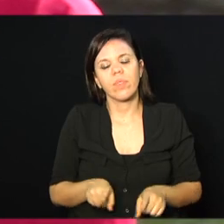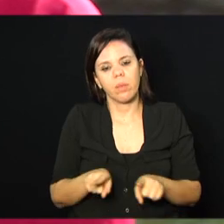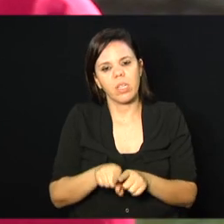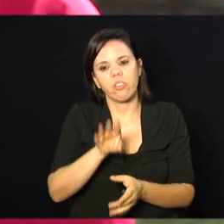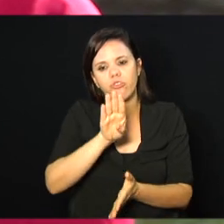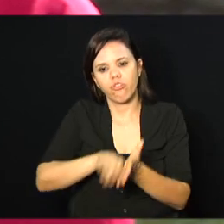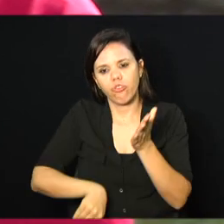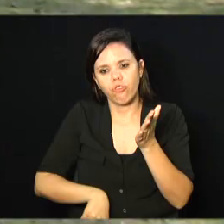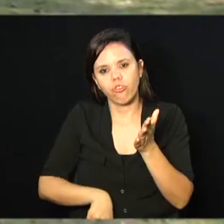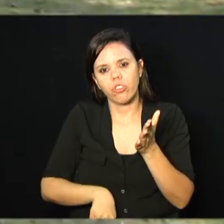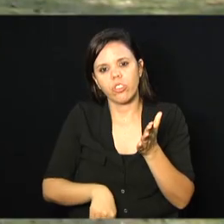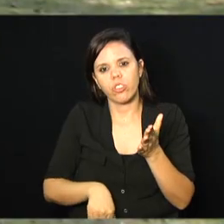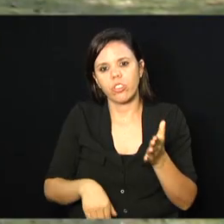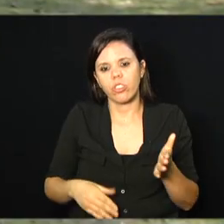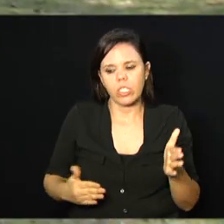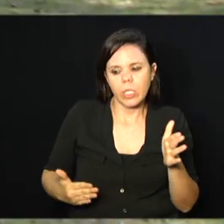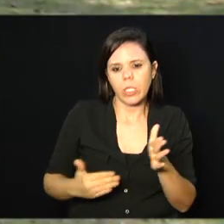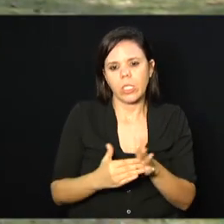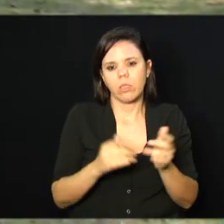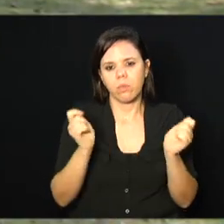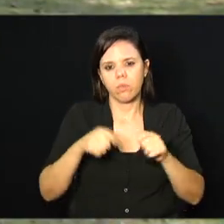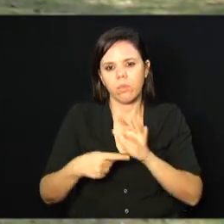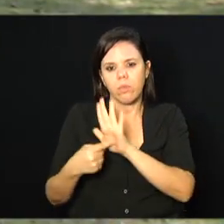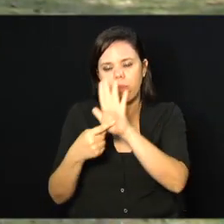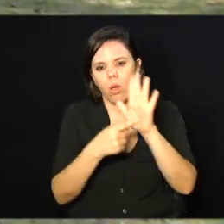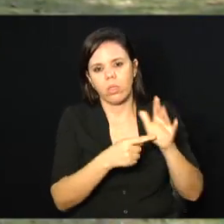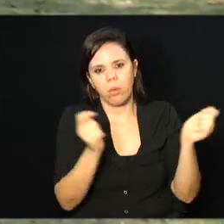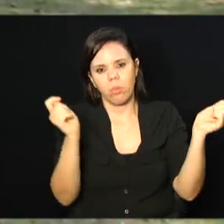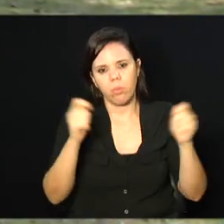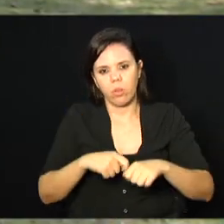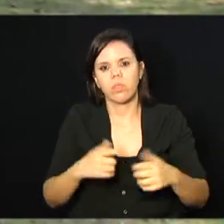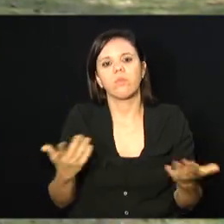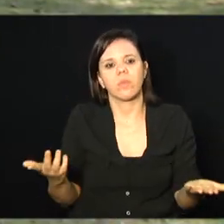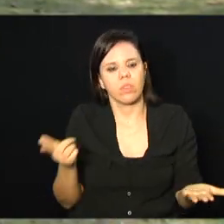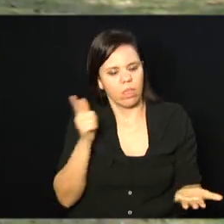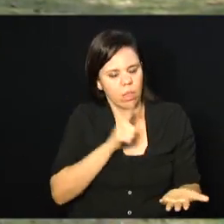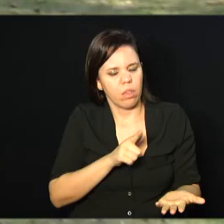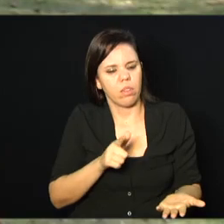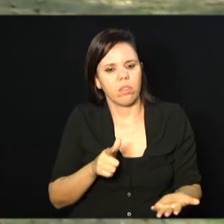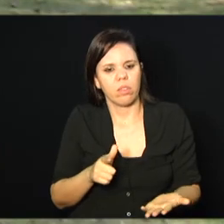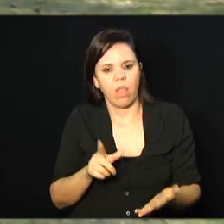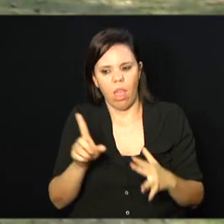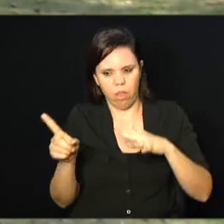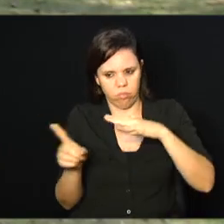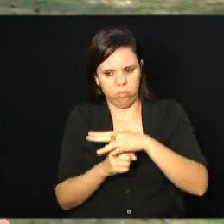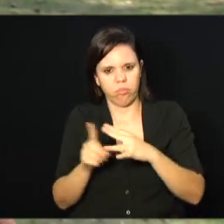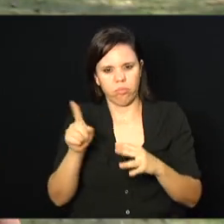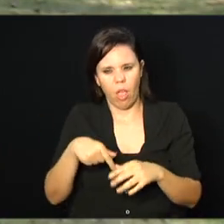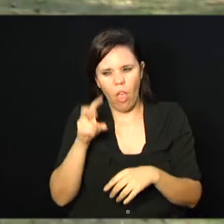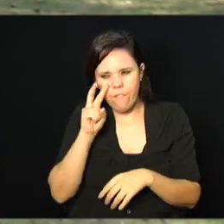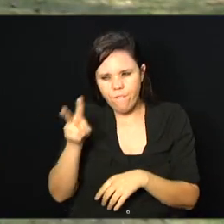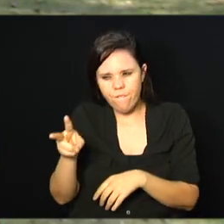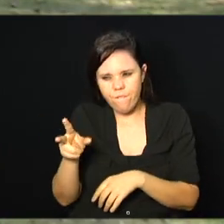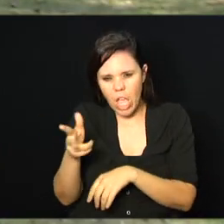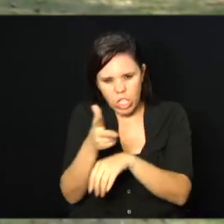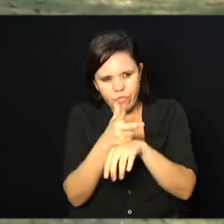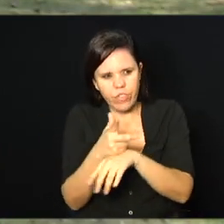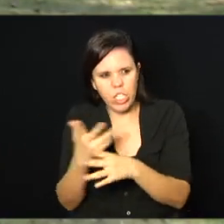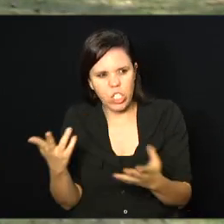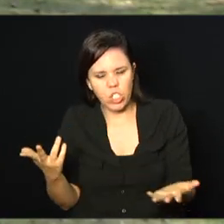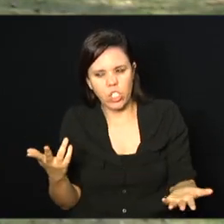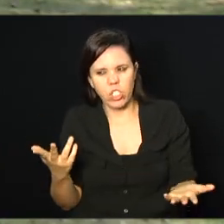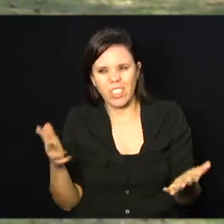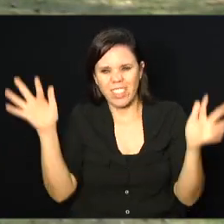e mostra possibilidades, né? É a questão da integração mesmo. Eu vi os vídeos também, a felicidade dessas pessoas